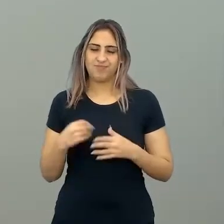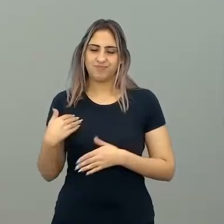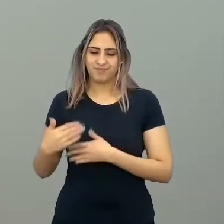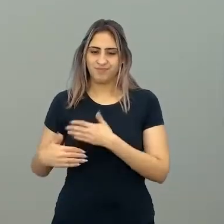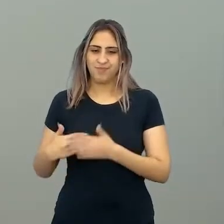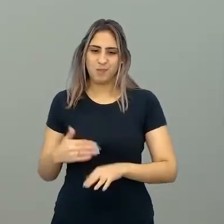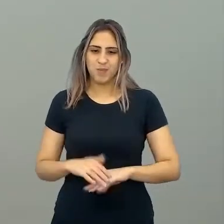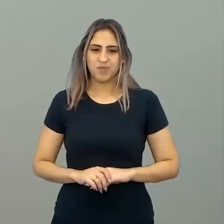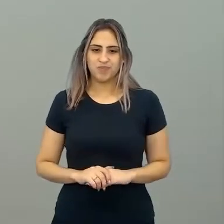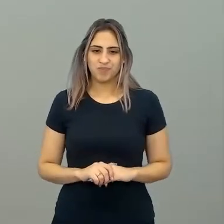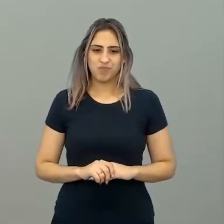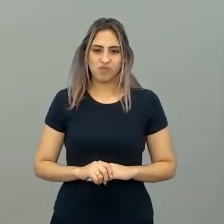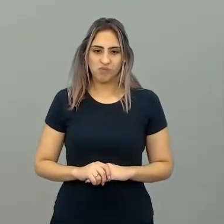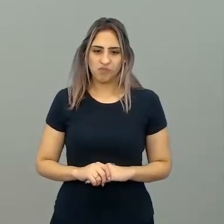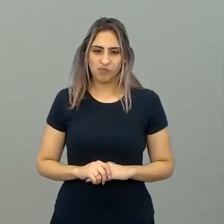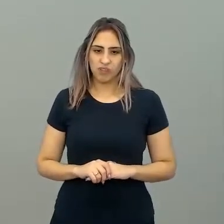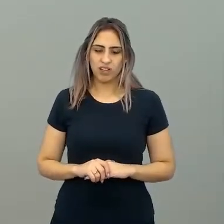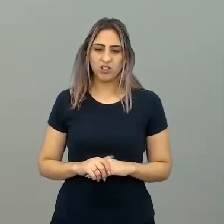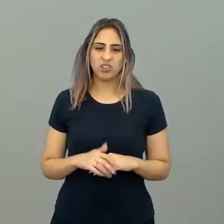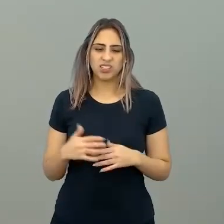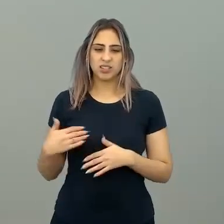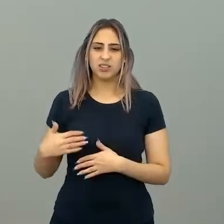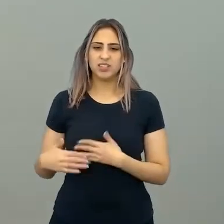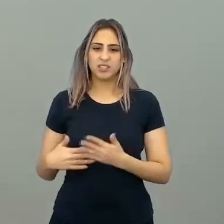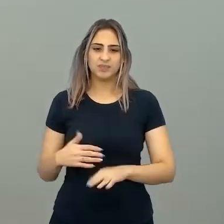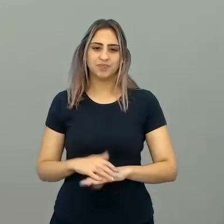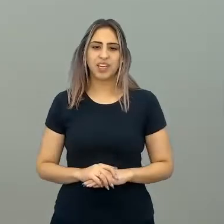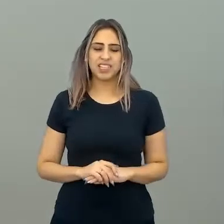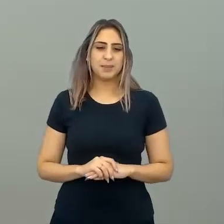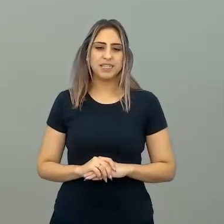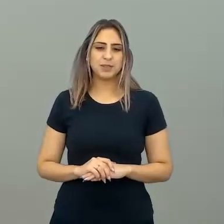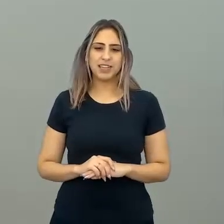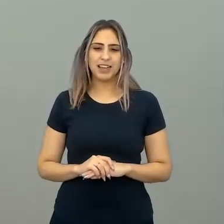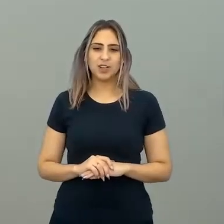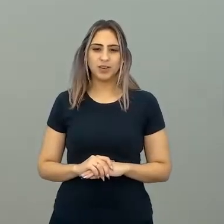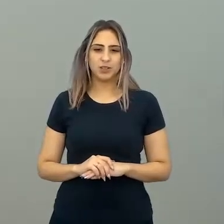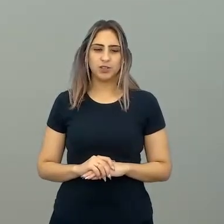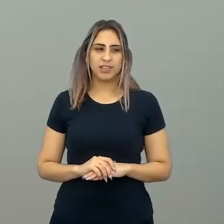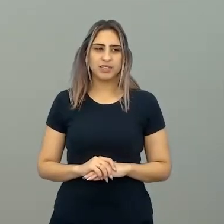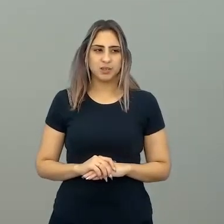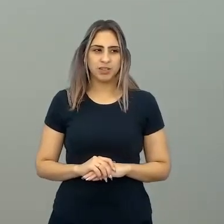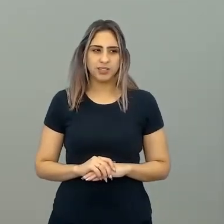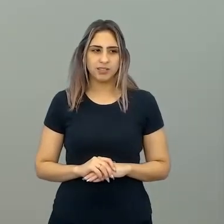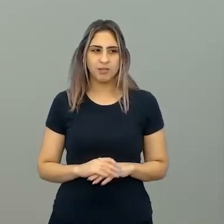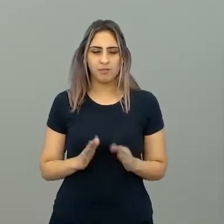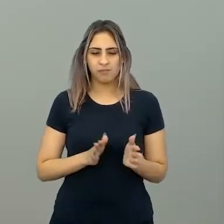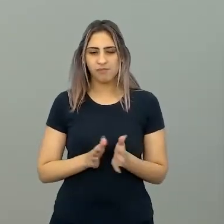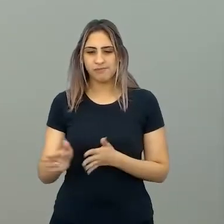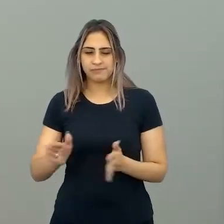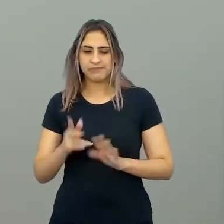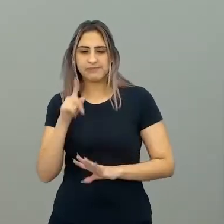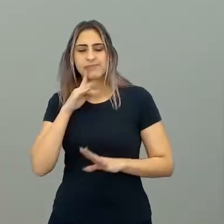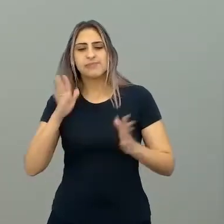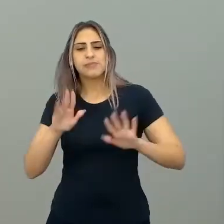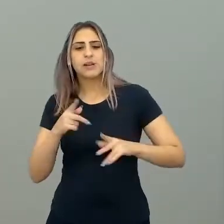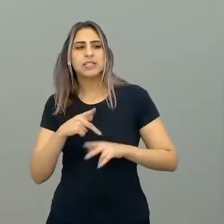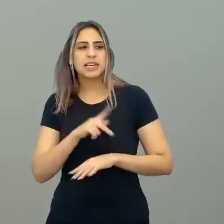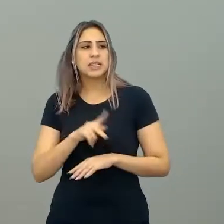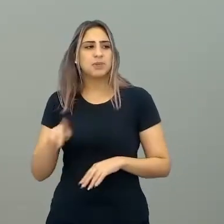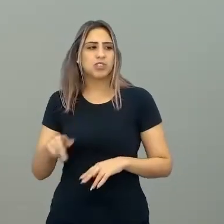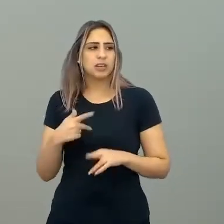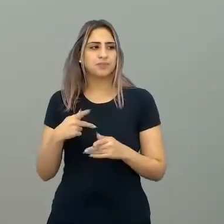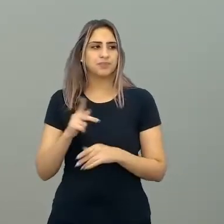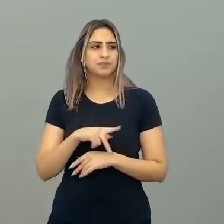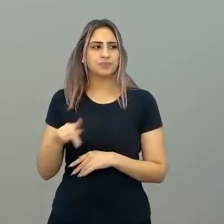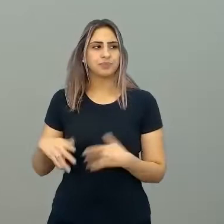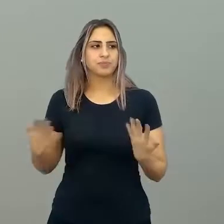precisam ter idade entre tantos e tantos anos. E isso, aí você vai falar, professora, mas precisa disso. Sim.